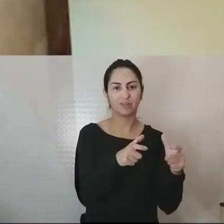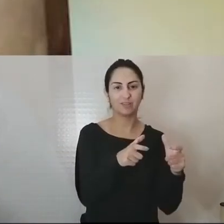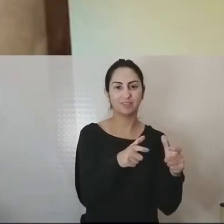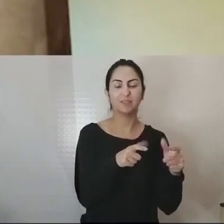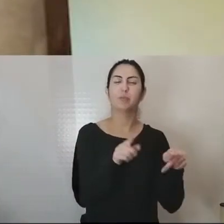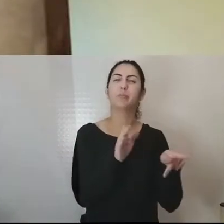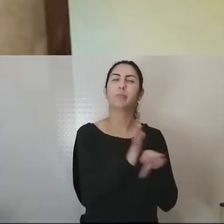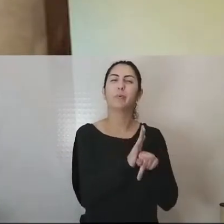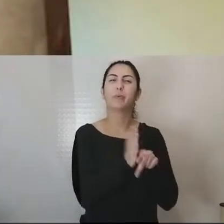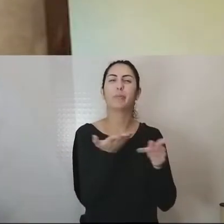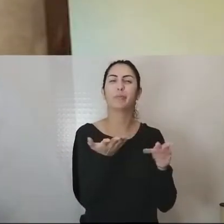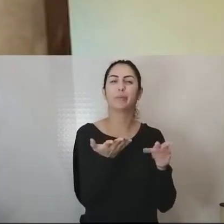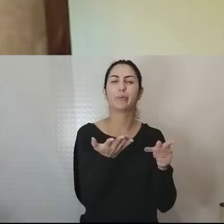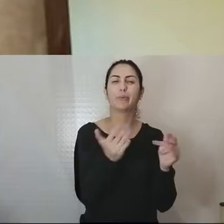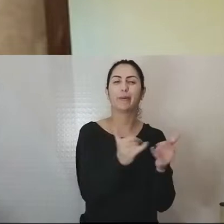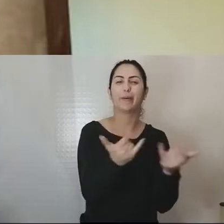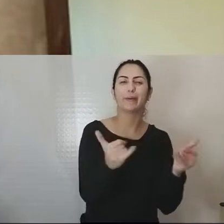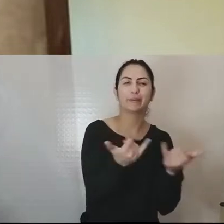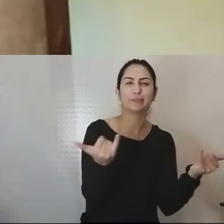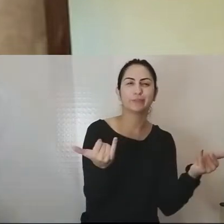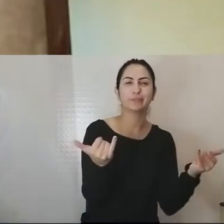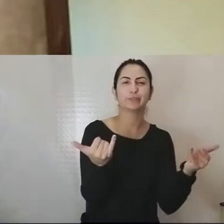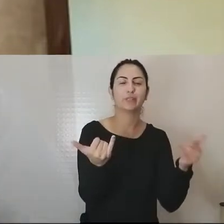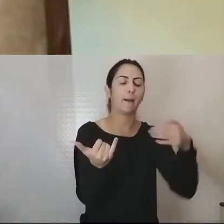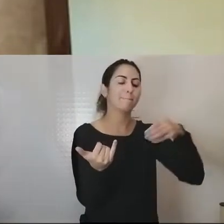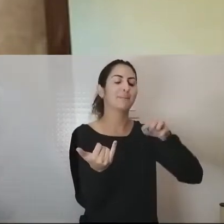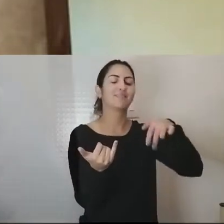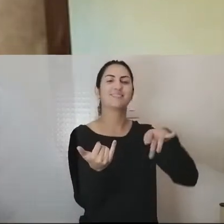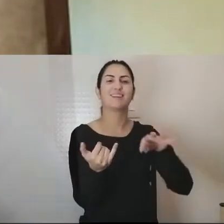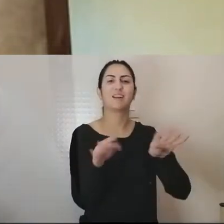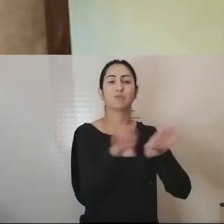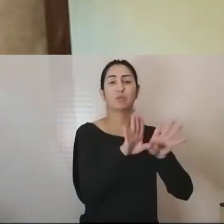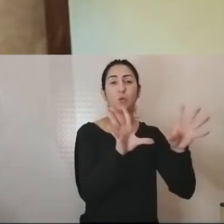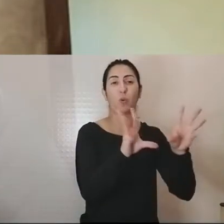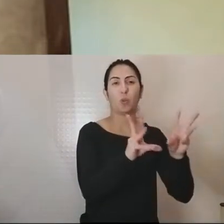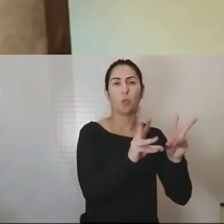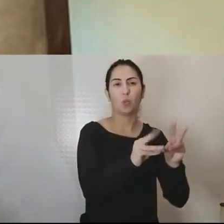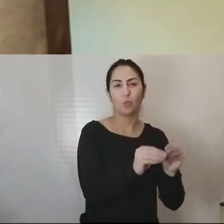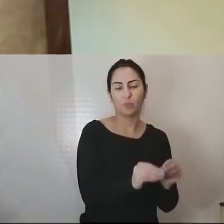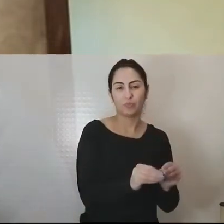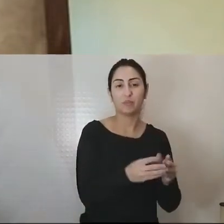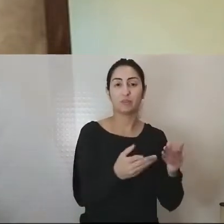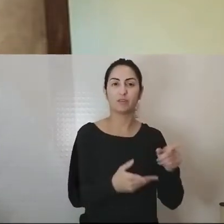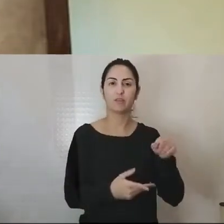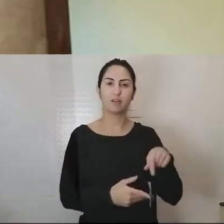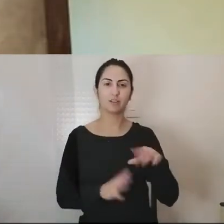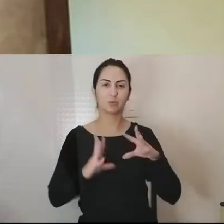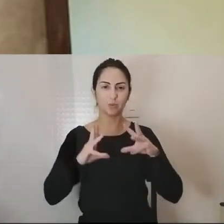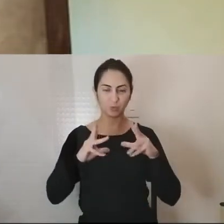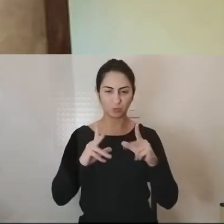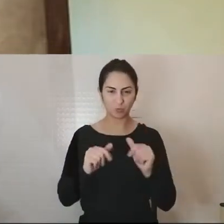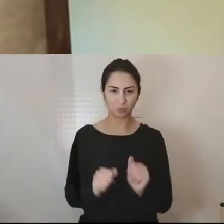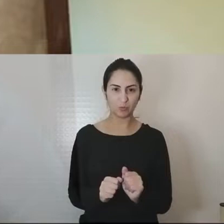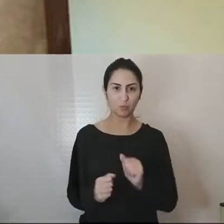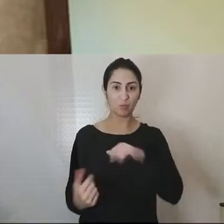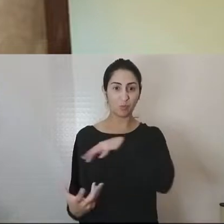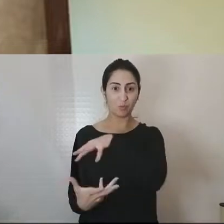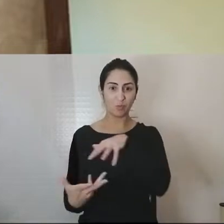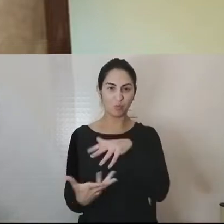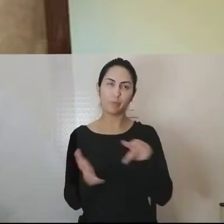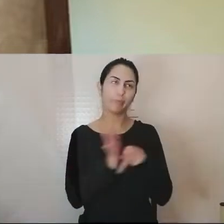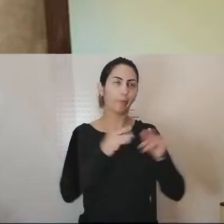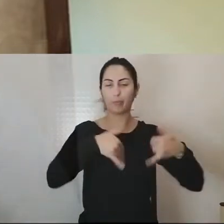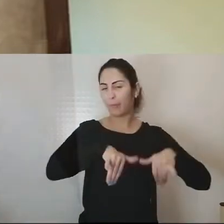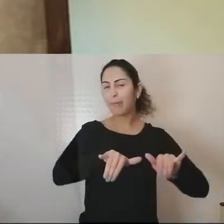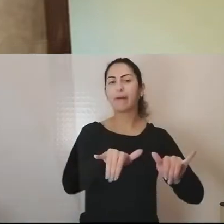minerais e energéticos abundam, que se tornou um lugar apetecível para o mundo mercado